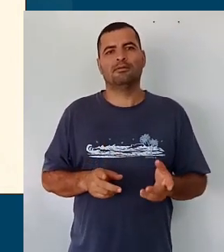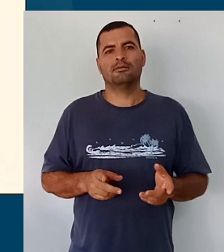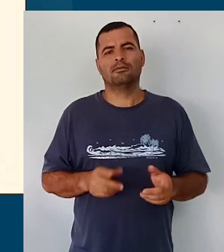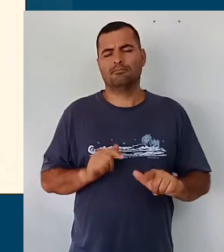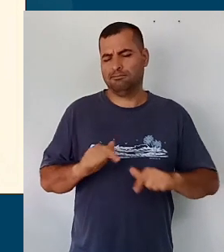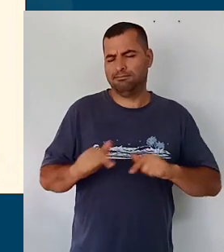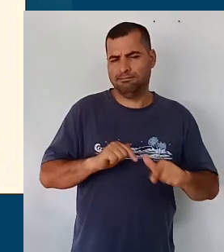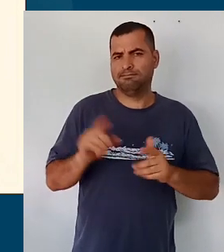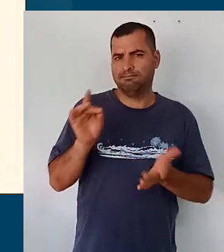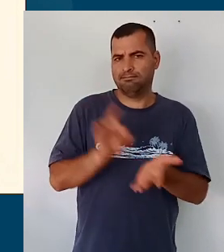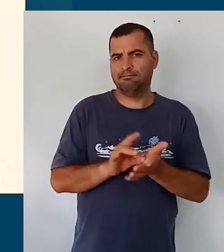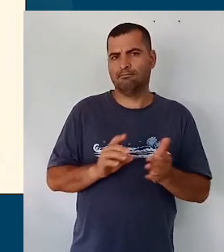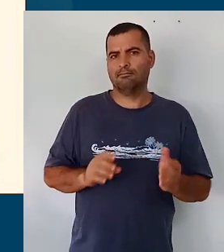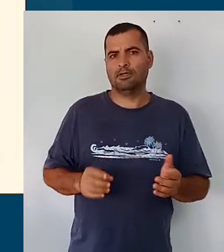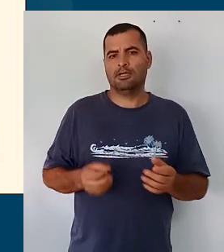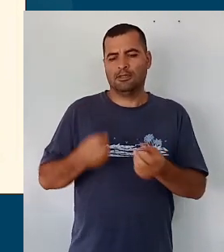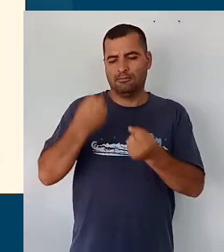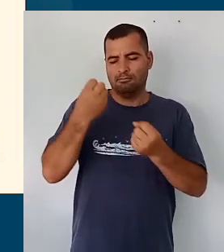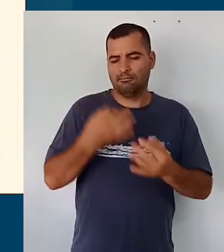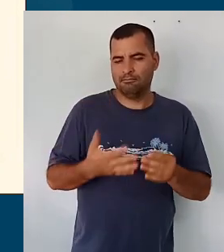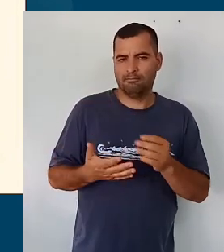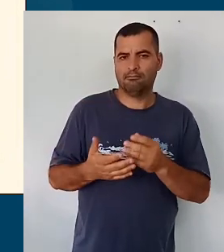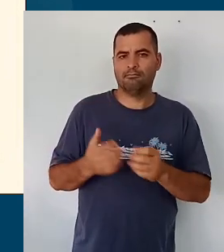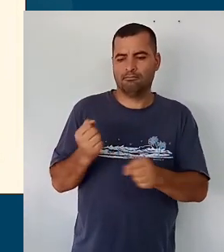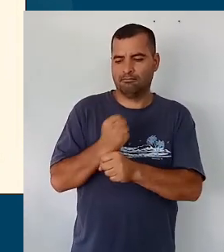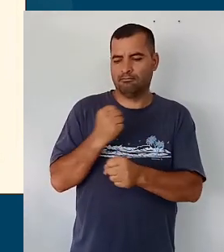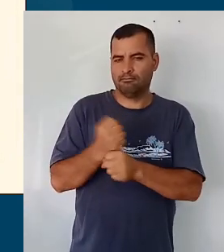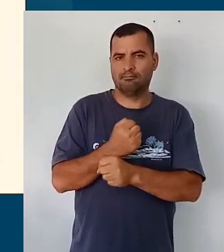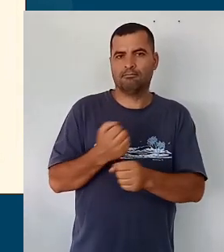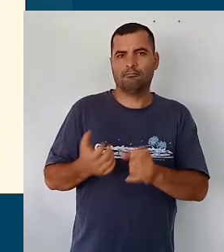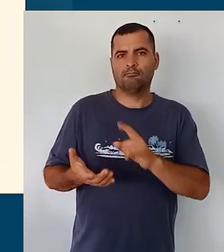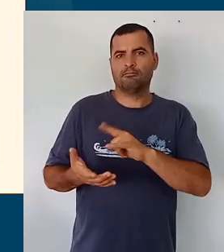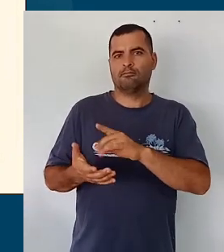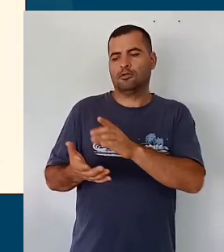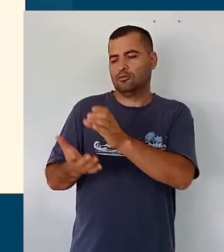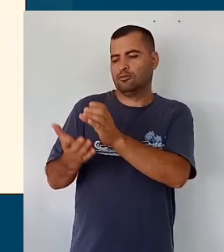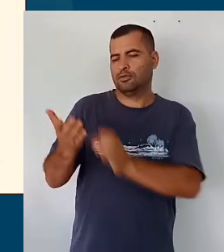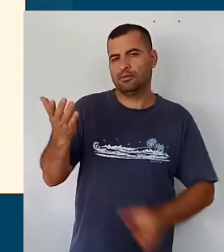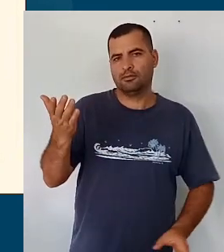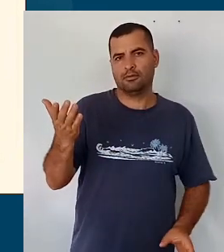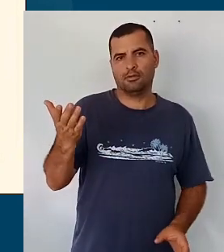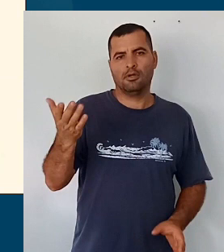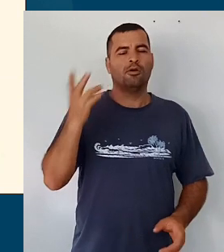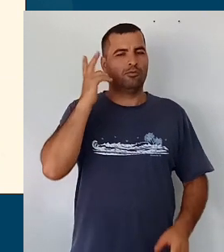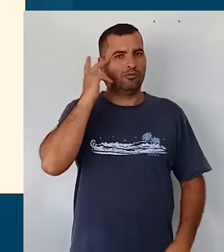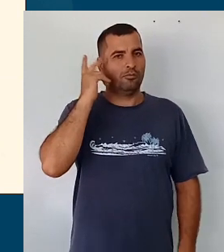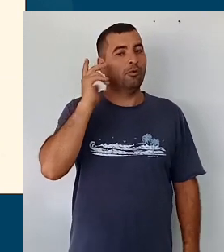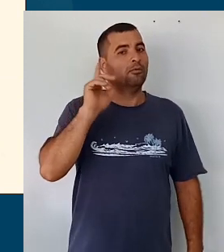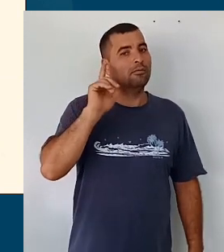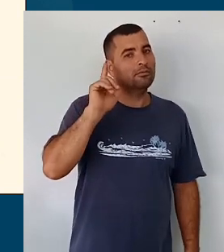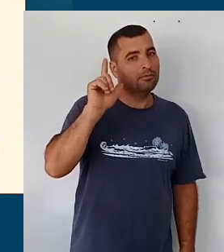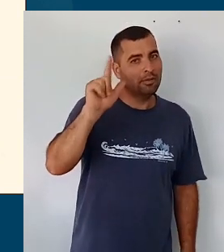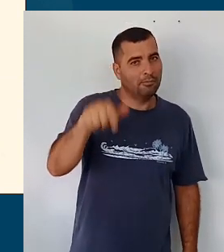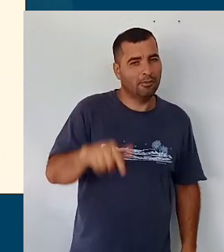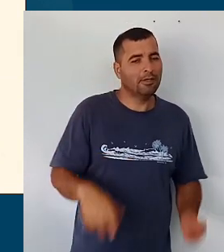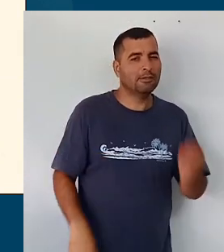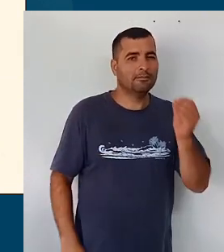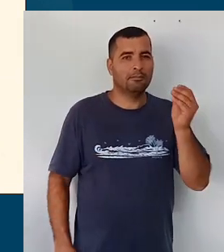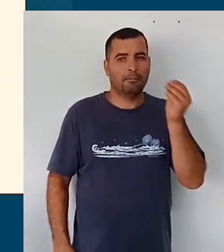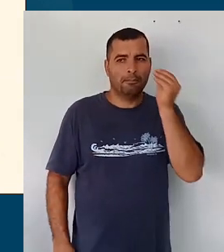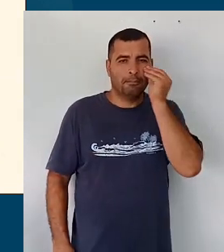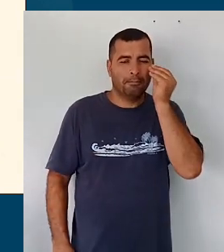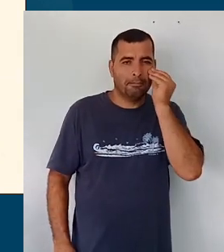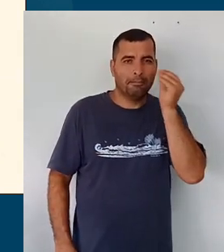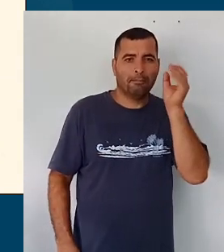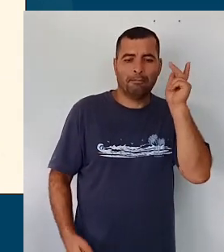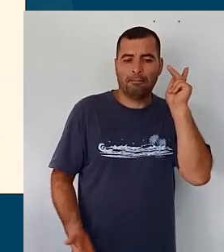elaboração, e aí essa já é comum. E depois quando a gente entra especificamente na